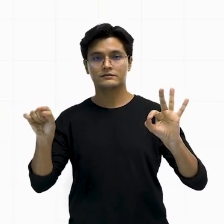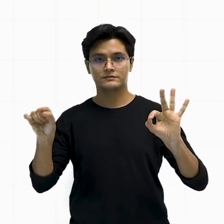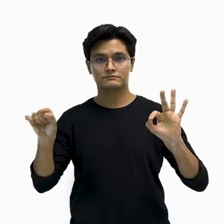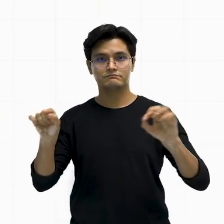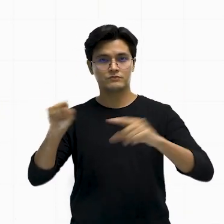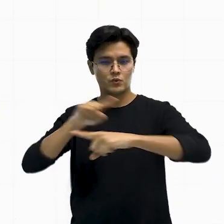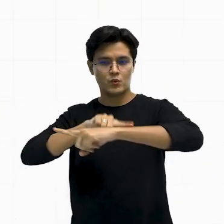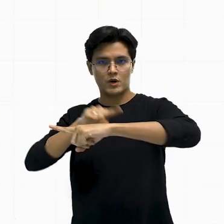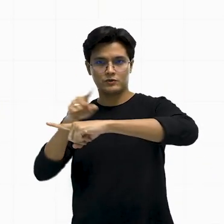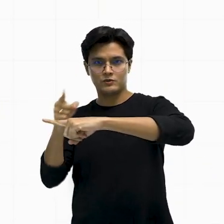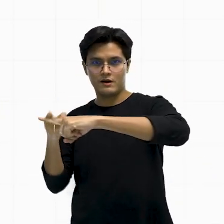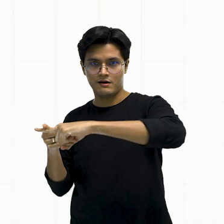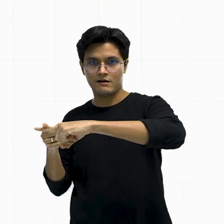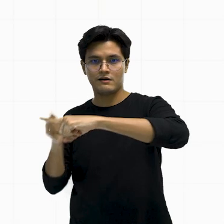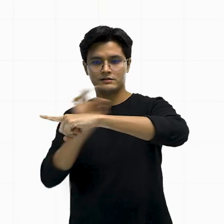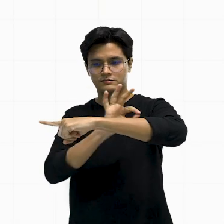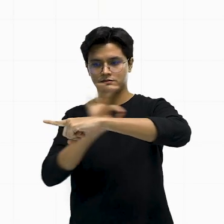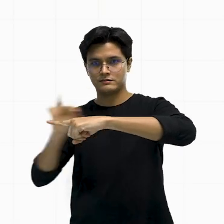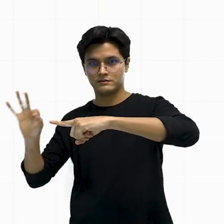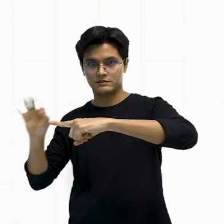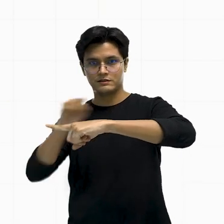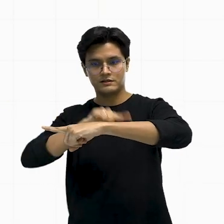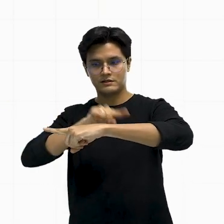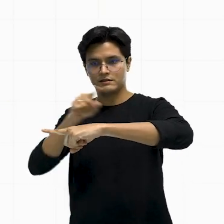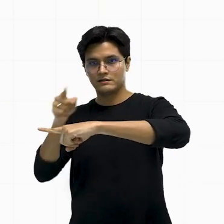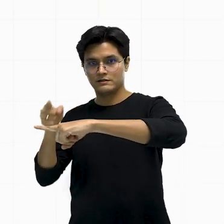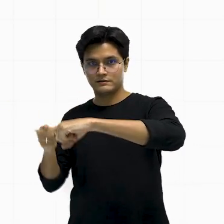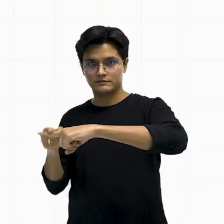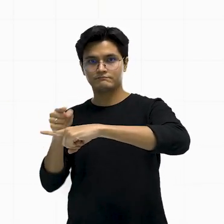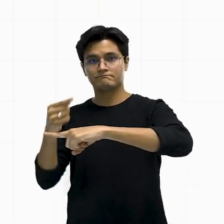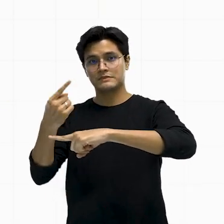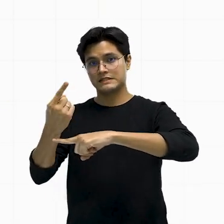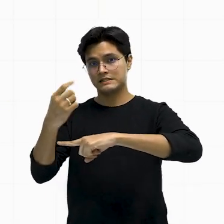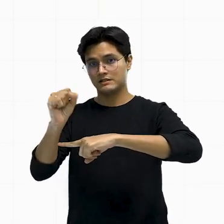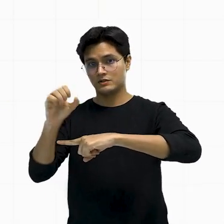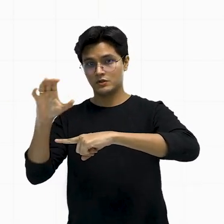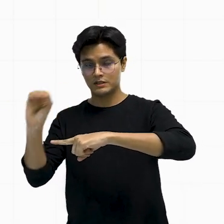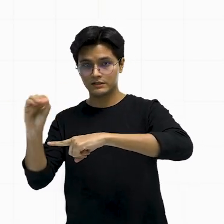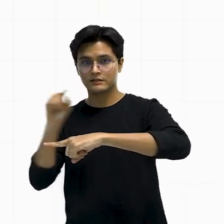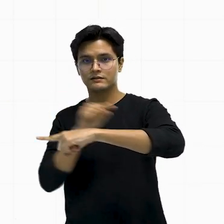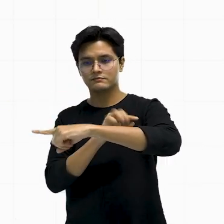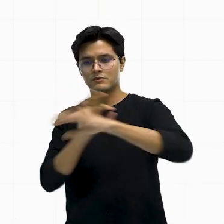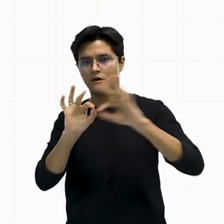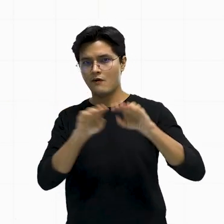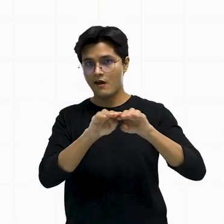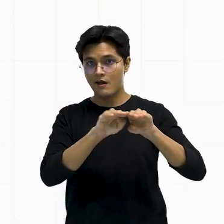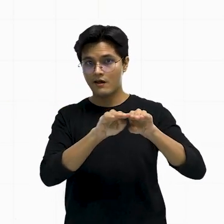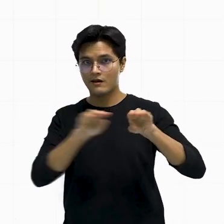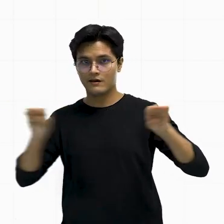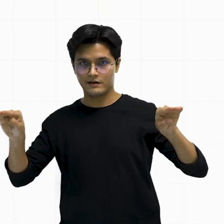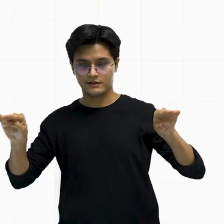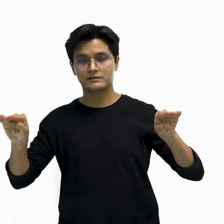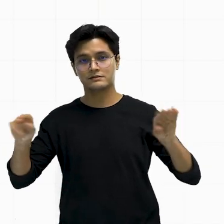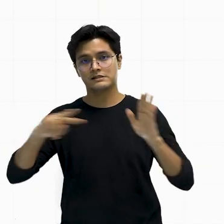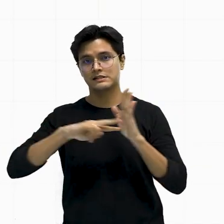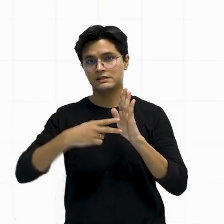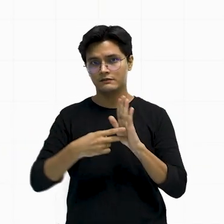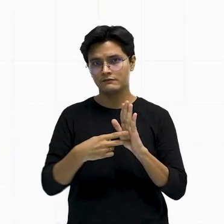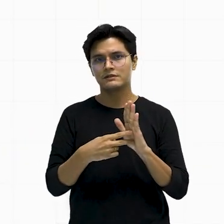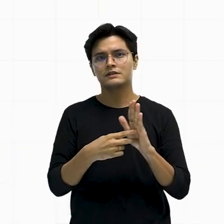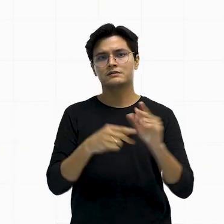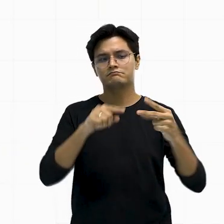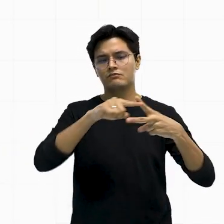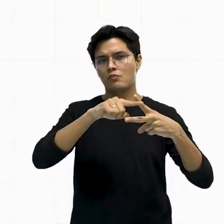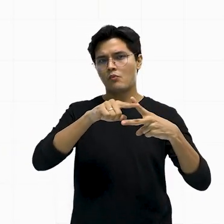raso, e esse ângulo raso, ele mede 180 graus, formam uma reta. Isso significa que qualquer ângulo